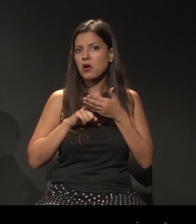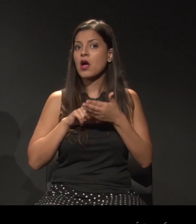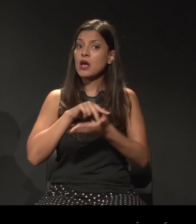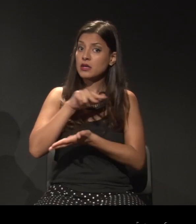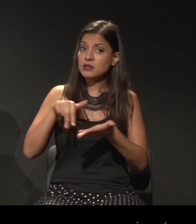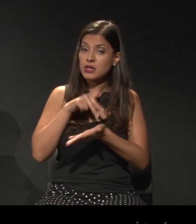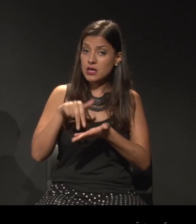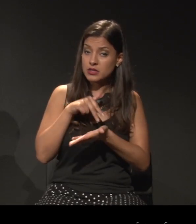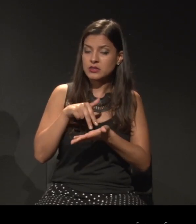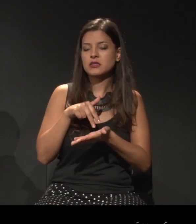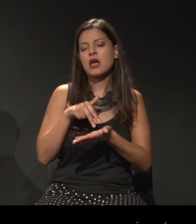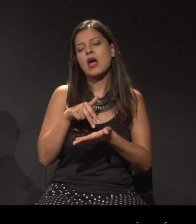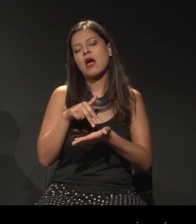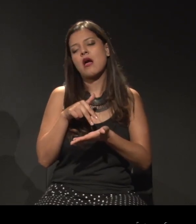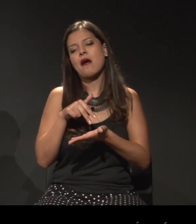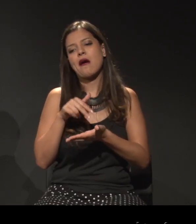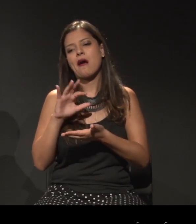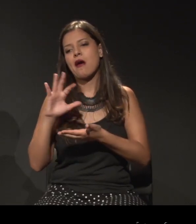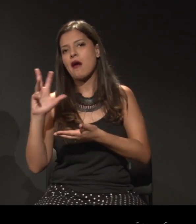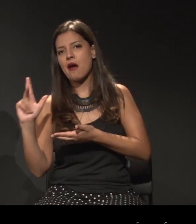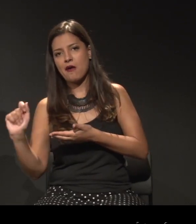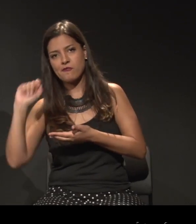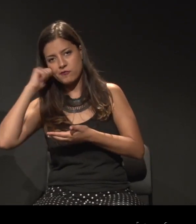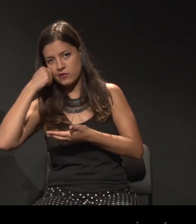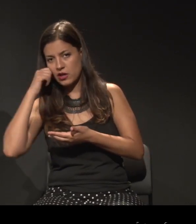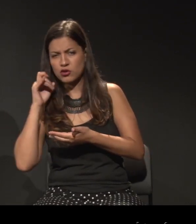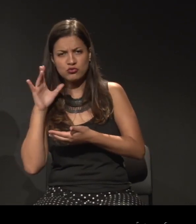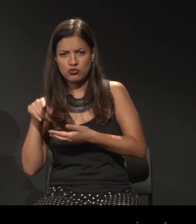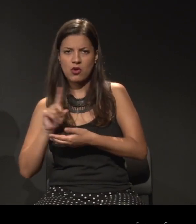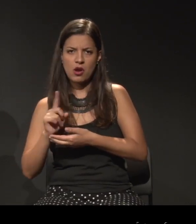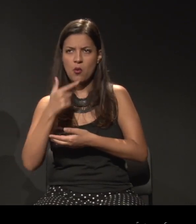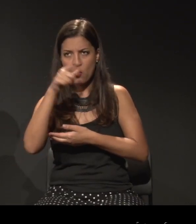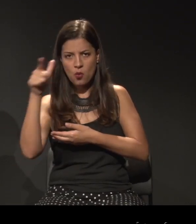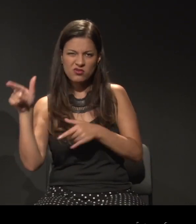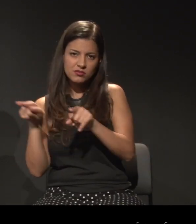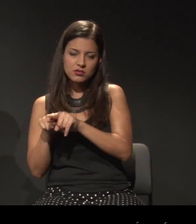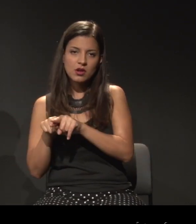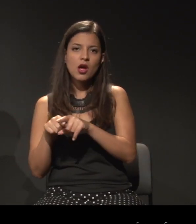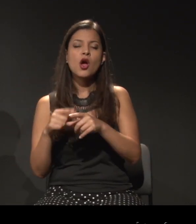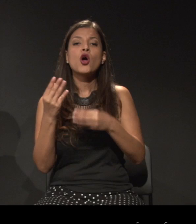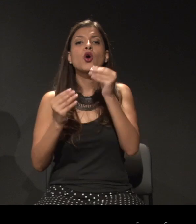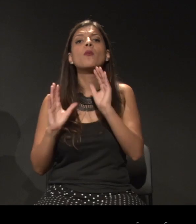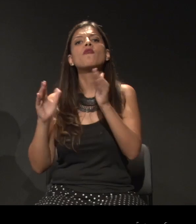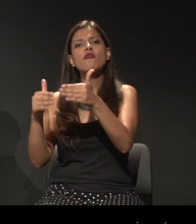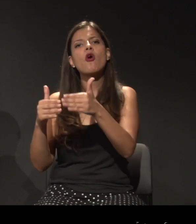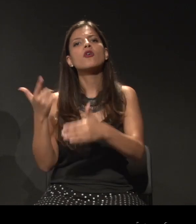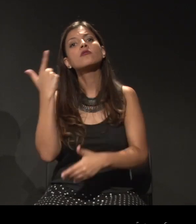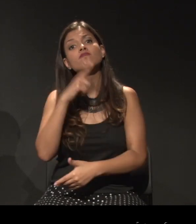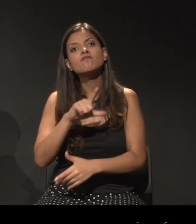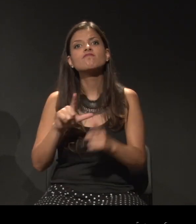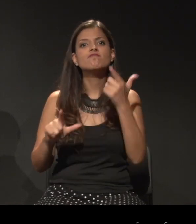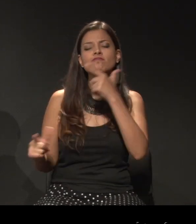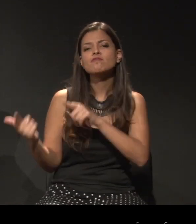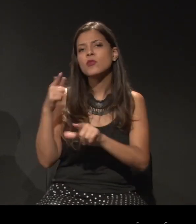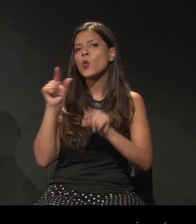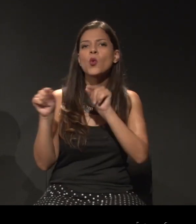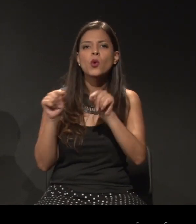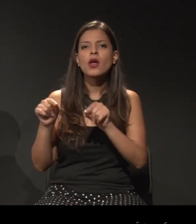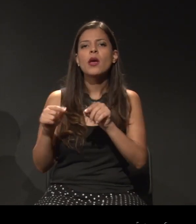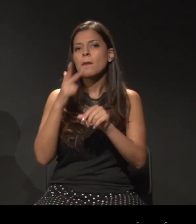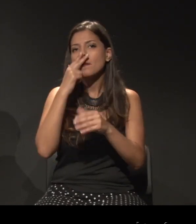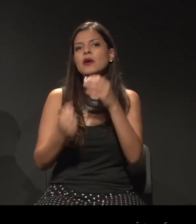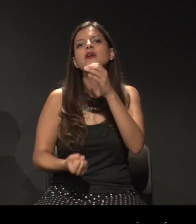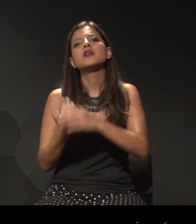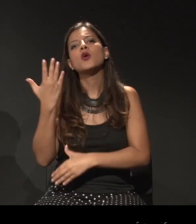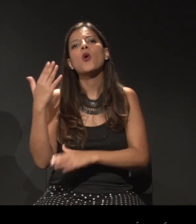as danças afro-negras, como a gente estava falando mais cedo, quais foram as medidas efetivas do fórum? Vocês criaram um programa? Vocês